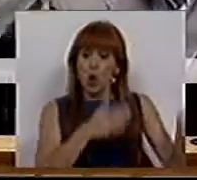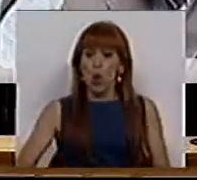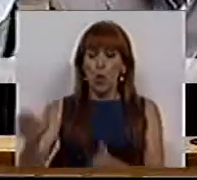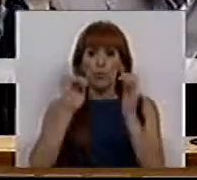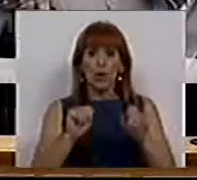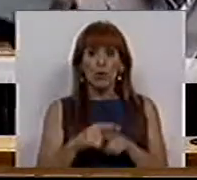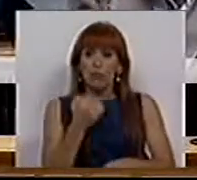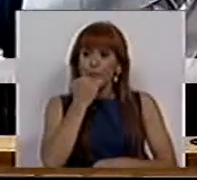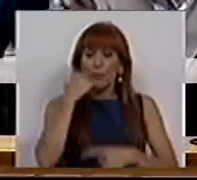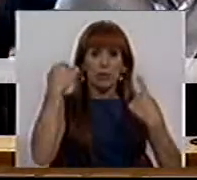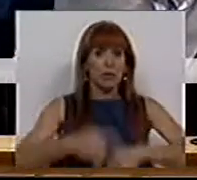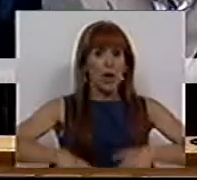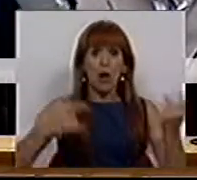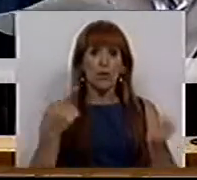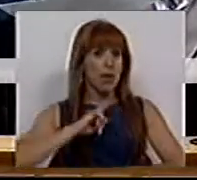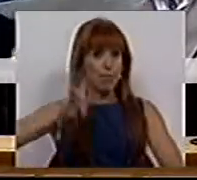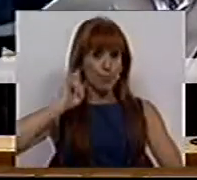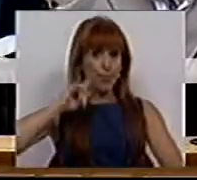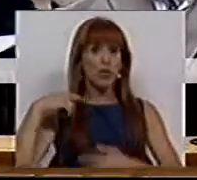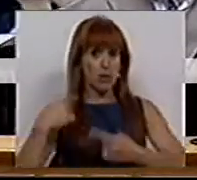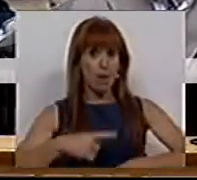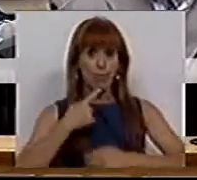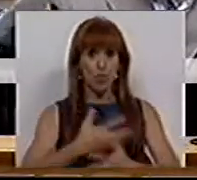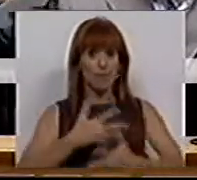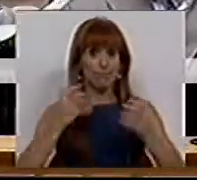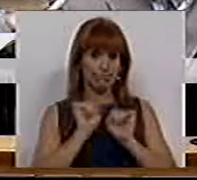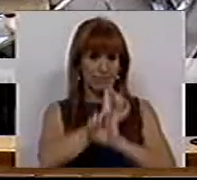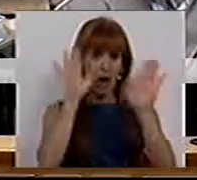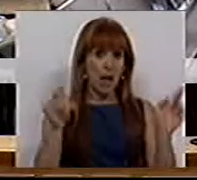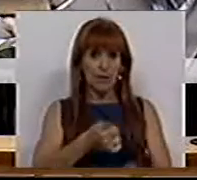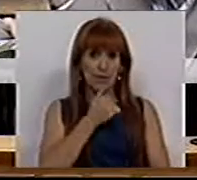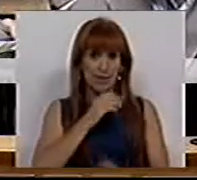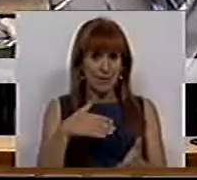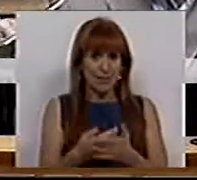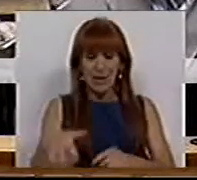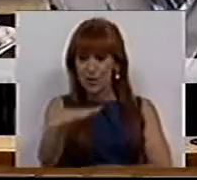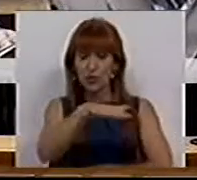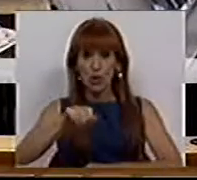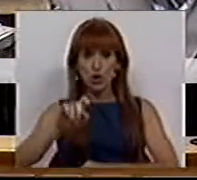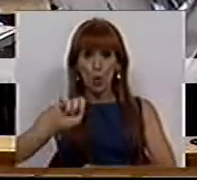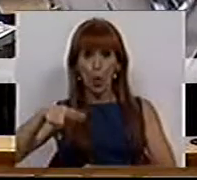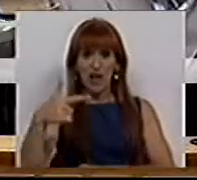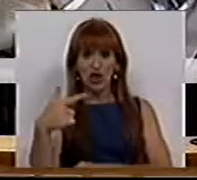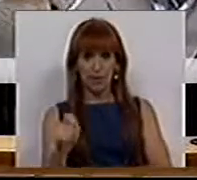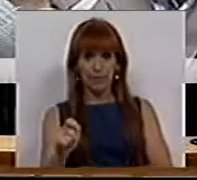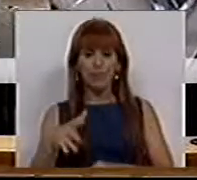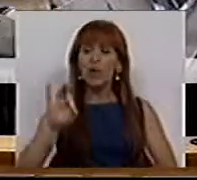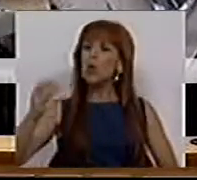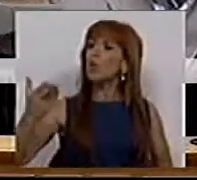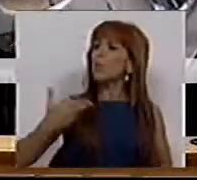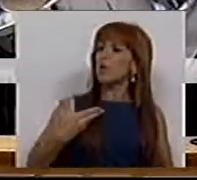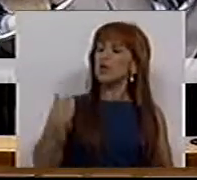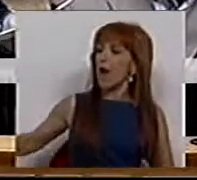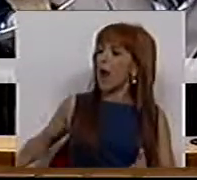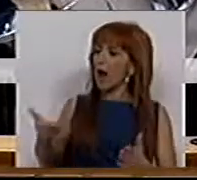frutícola que tem uma importância muito concreta e determinante na zona oeste. O PSD